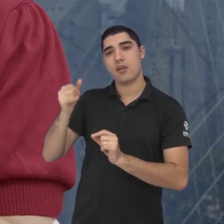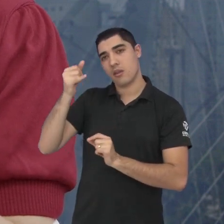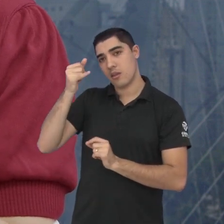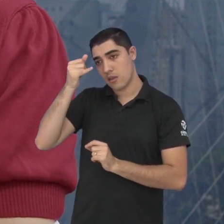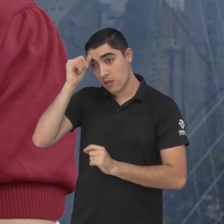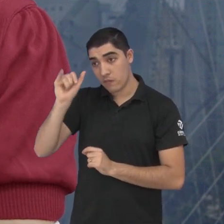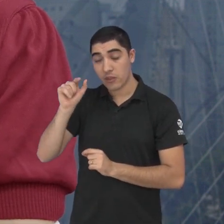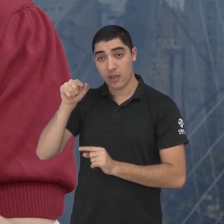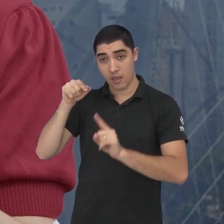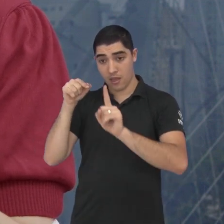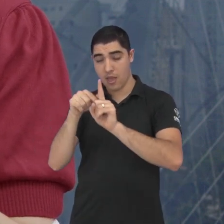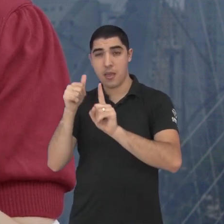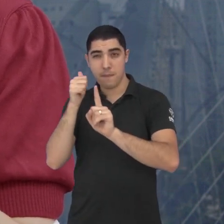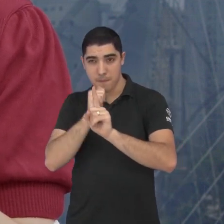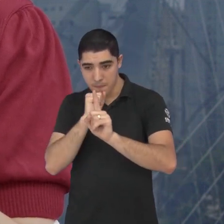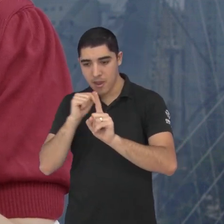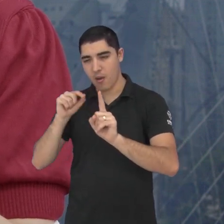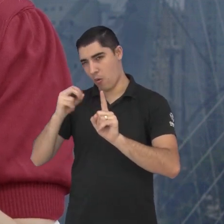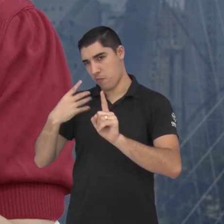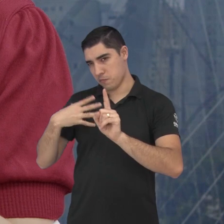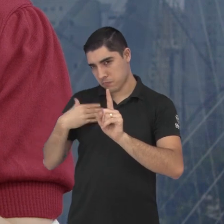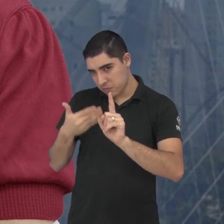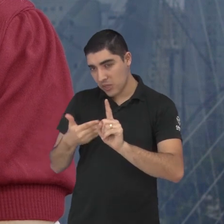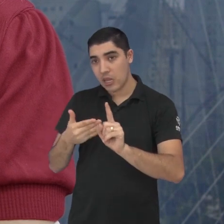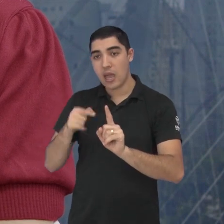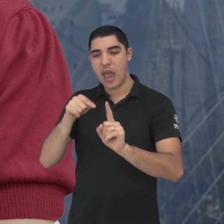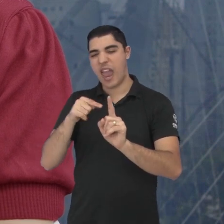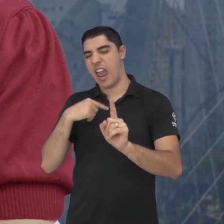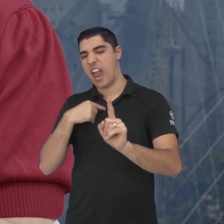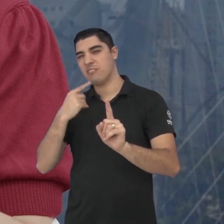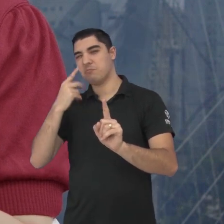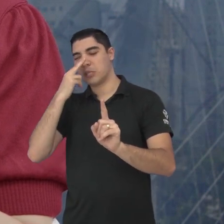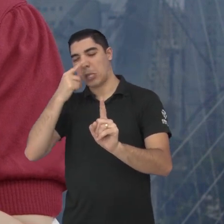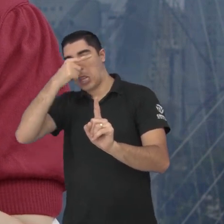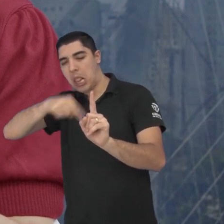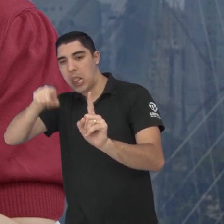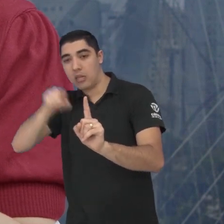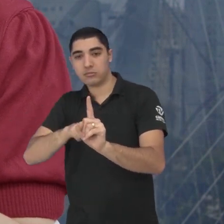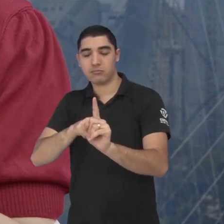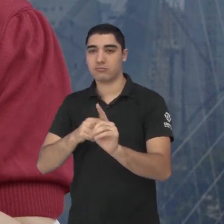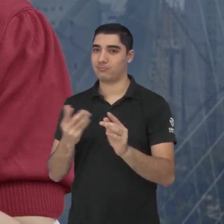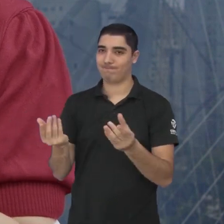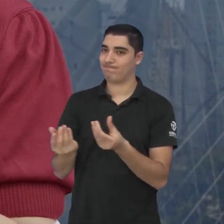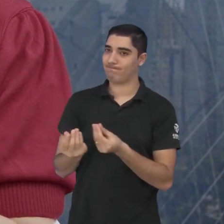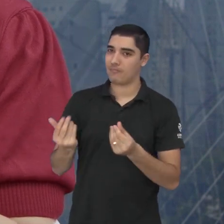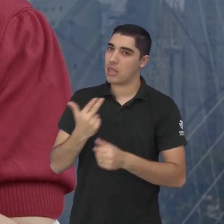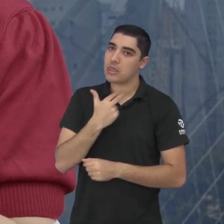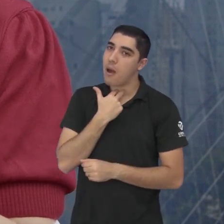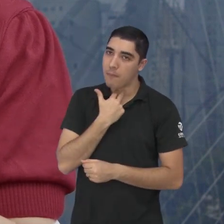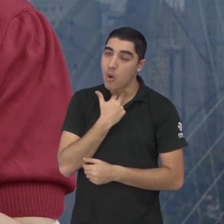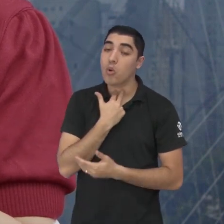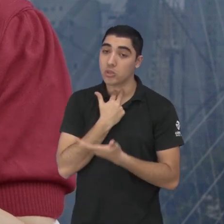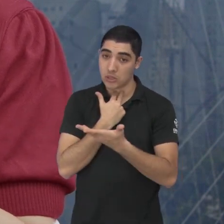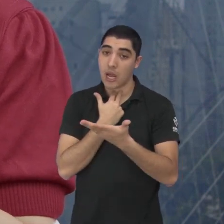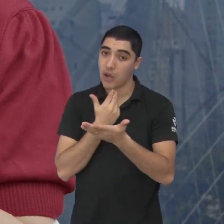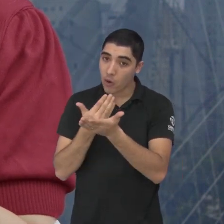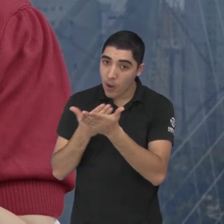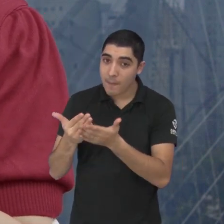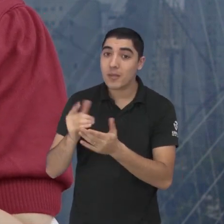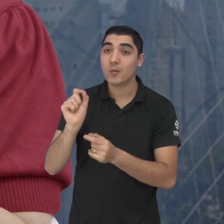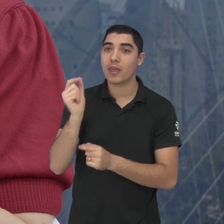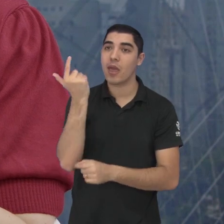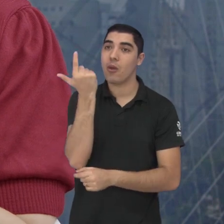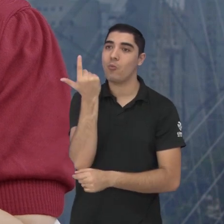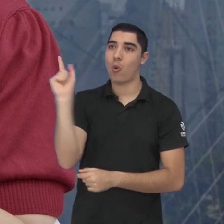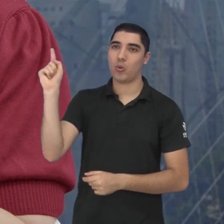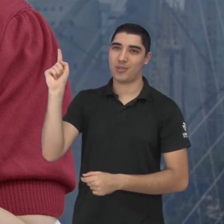que essa mãe essa criança né tem o direito de ir e vir e aí a gente já começa a a discussão